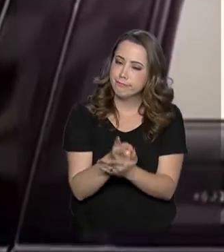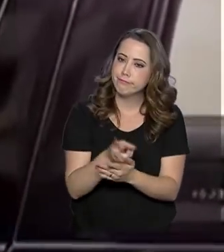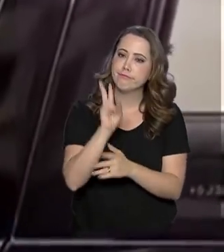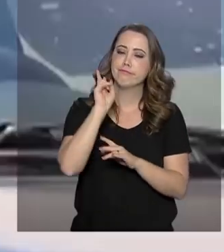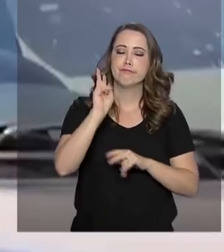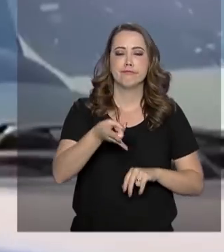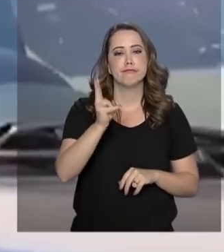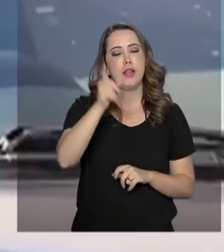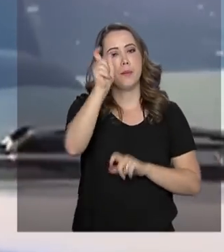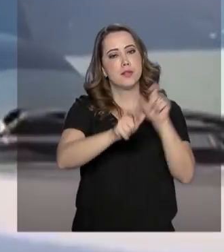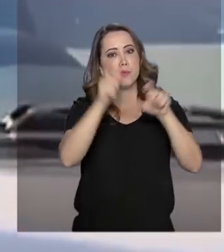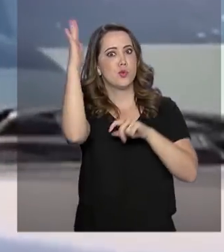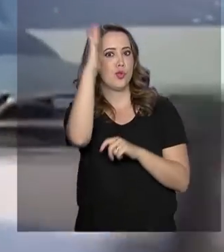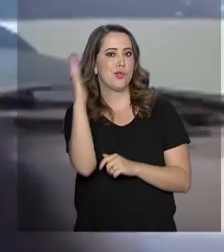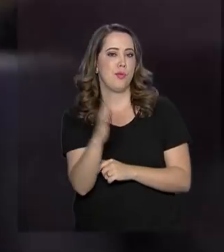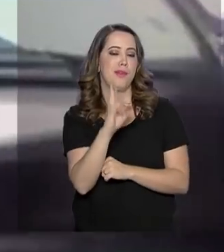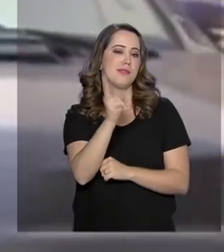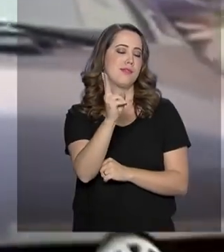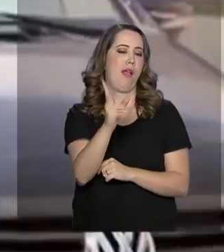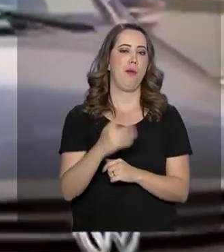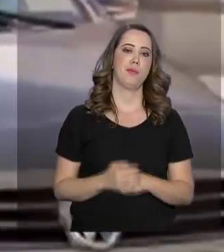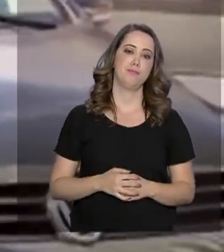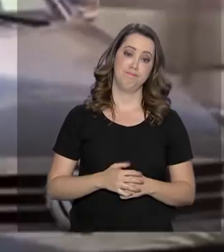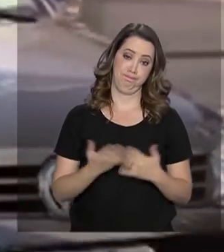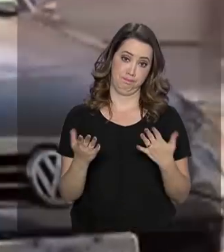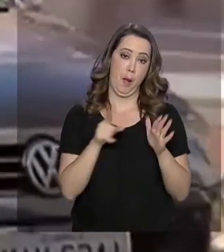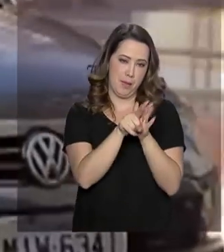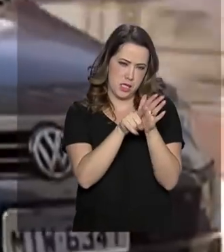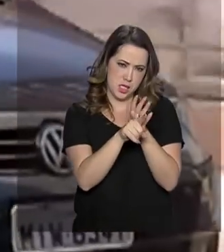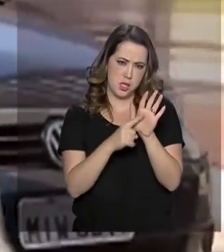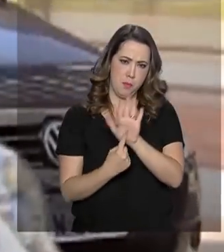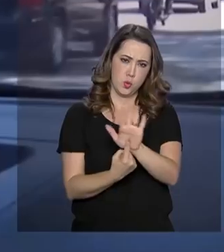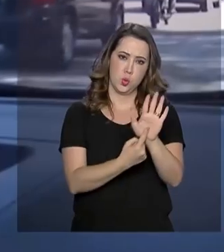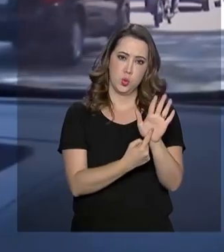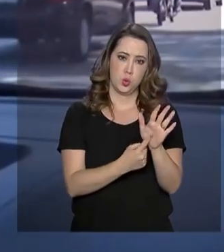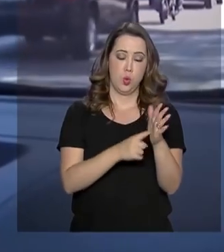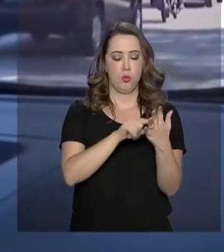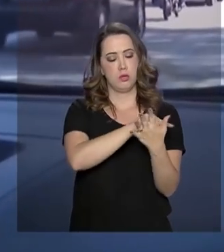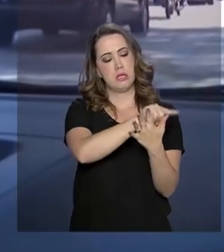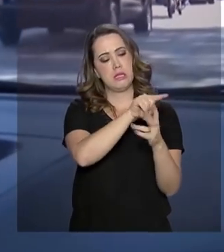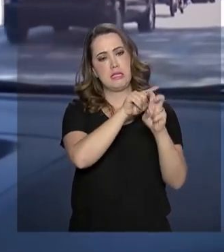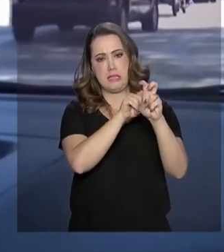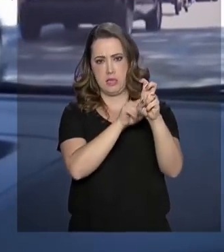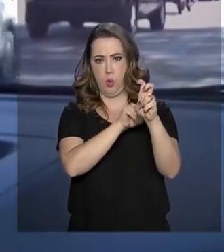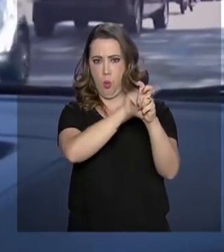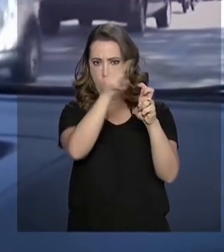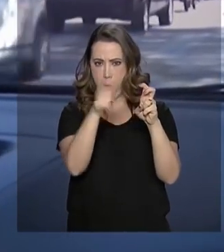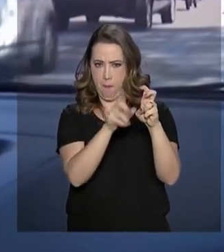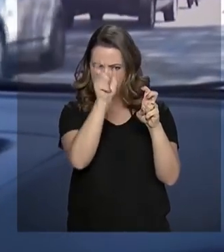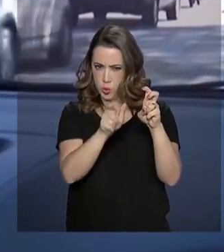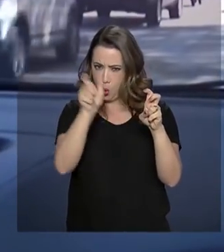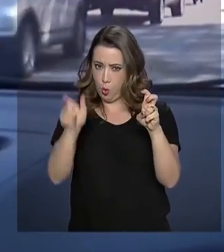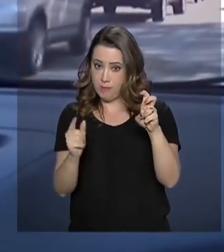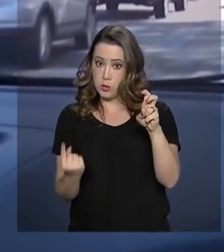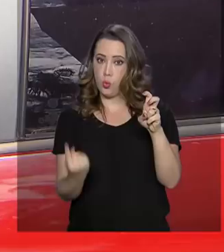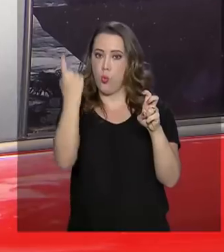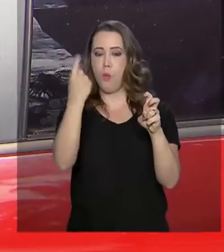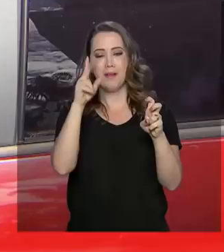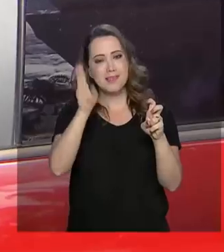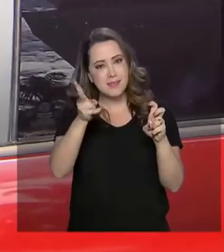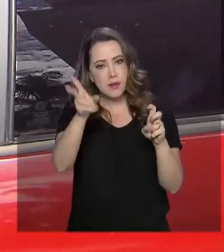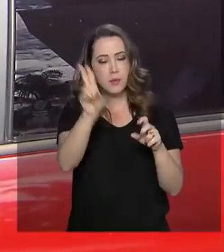insiste no mau hábito. Uma em cada cinco pessoas admite que usa o celular quando está o volante.